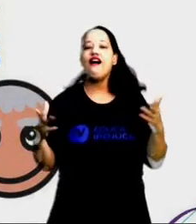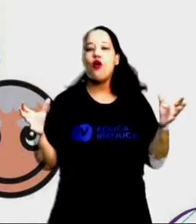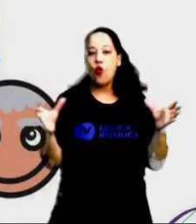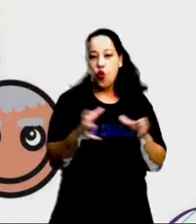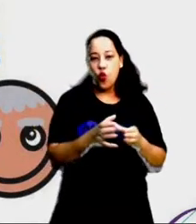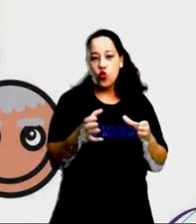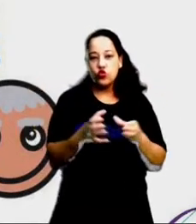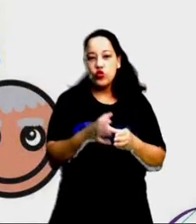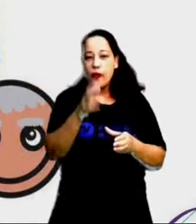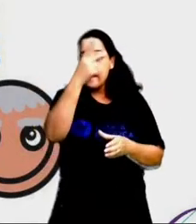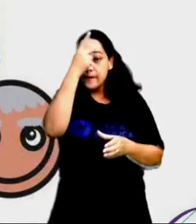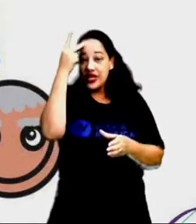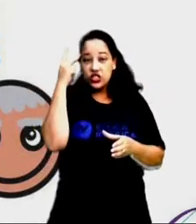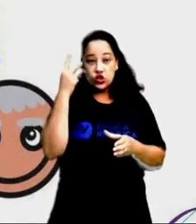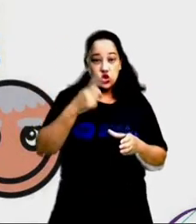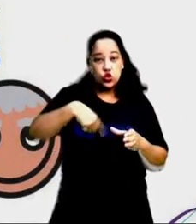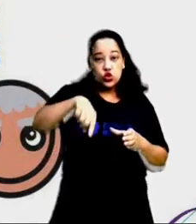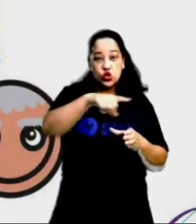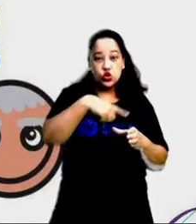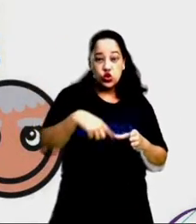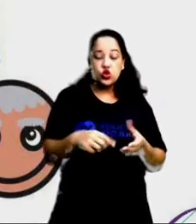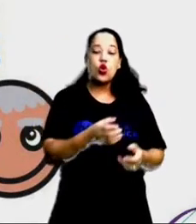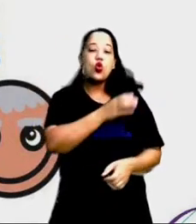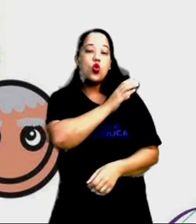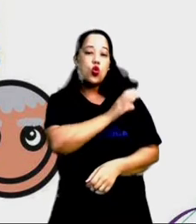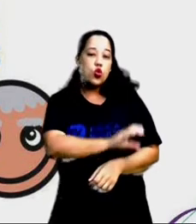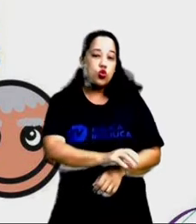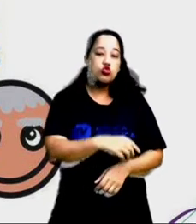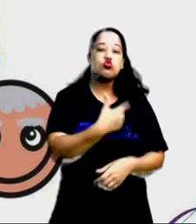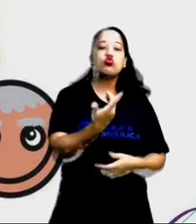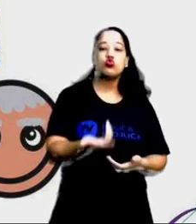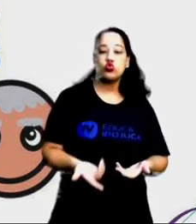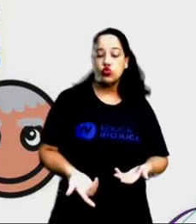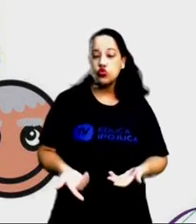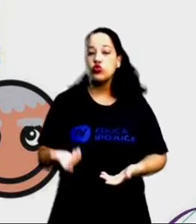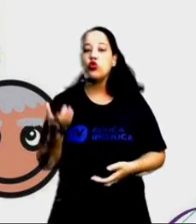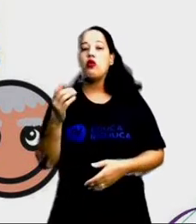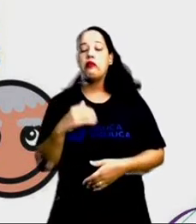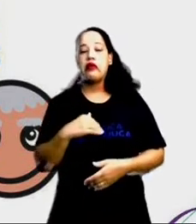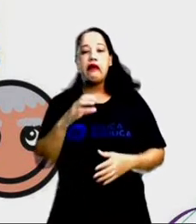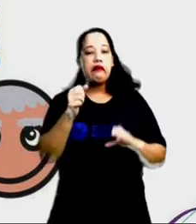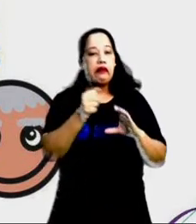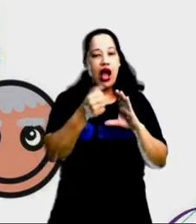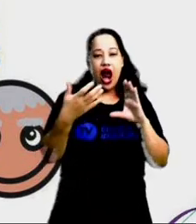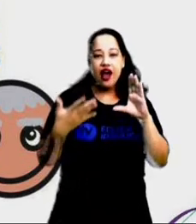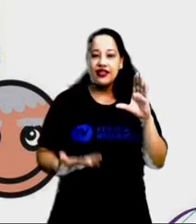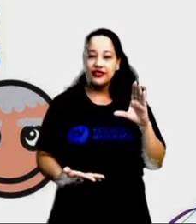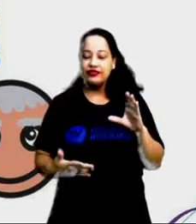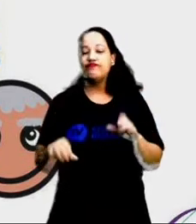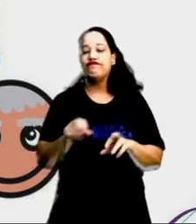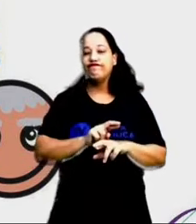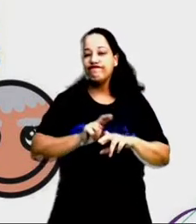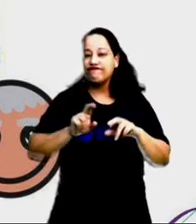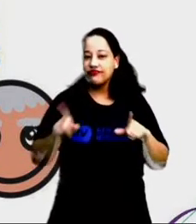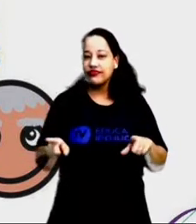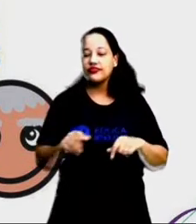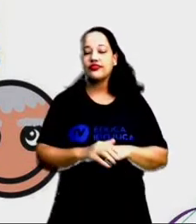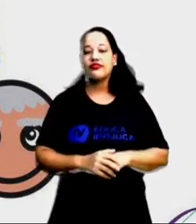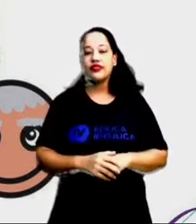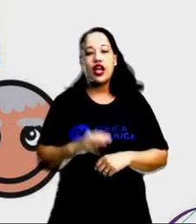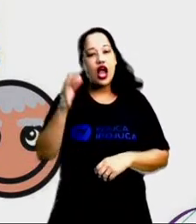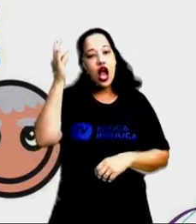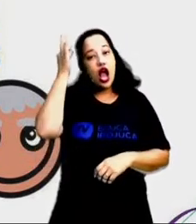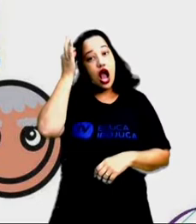pessoas diferentes, de costumes diferentes, de características diferentes. Aqui, existem pessoas com